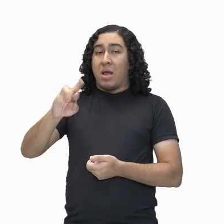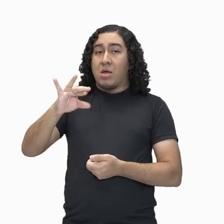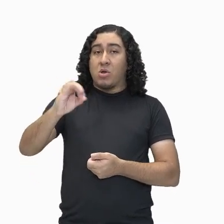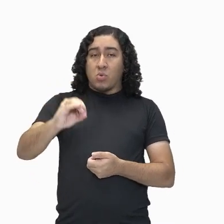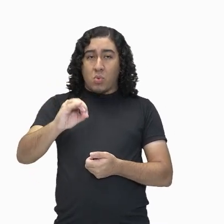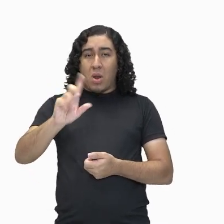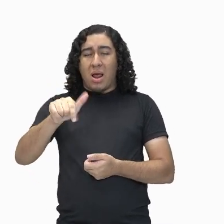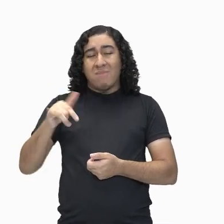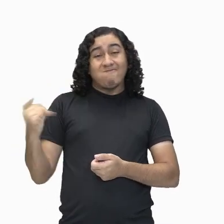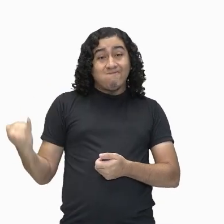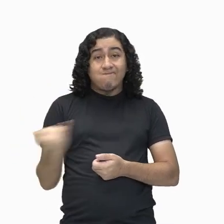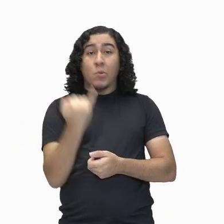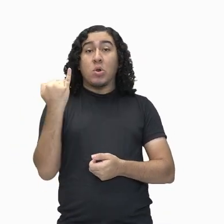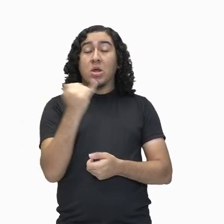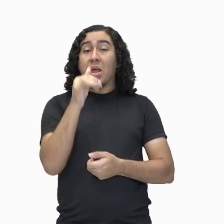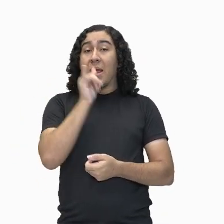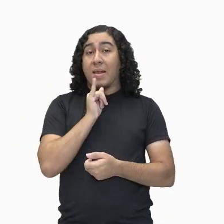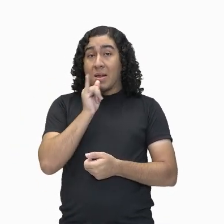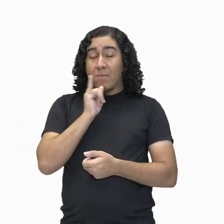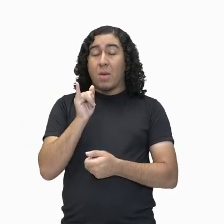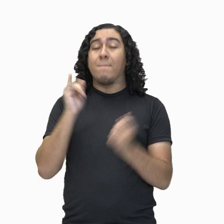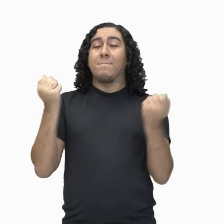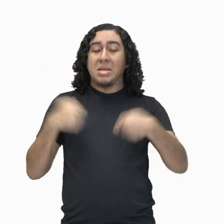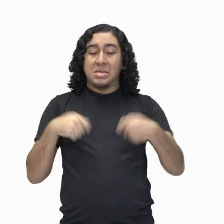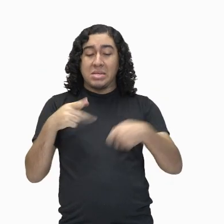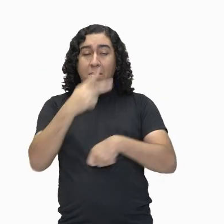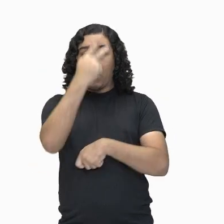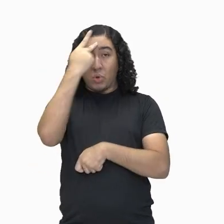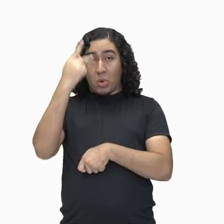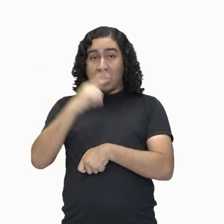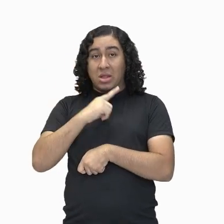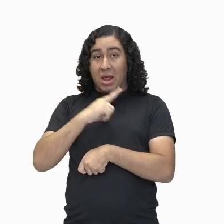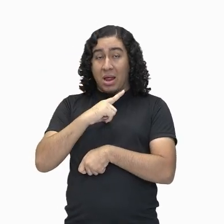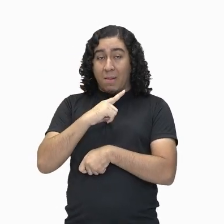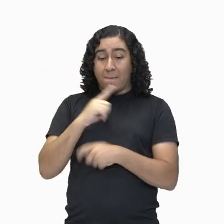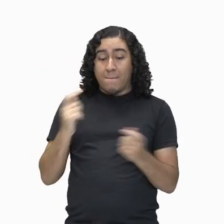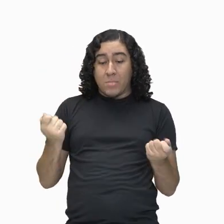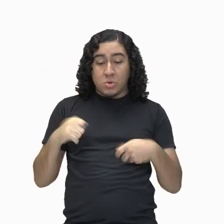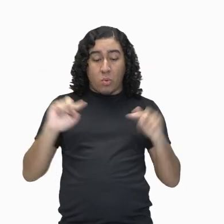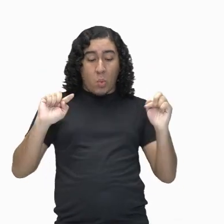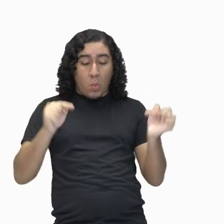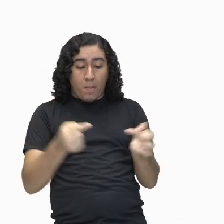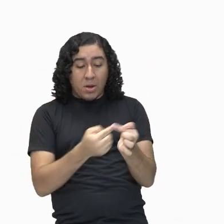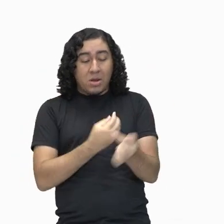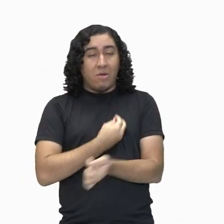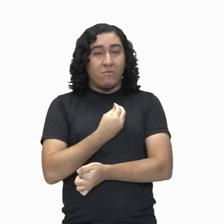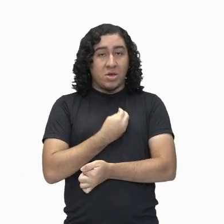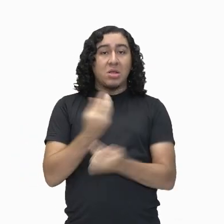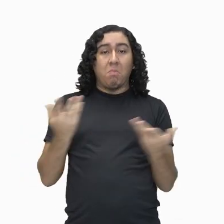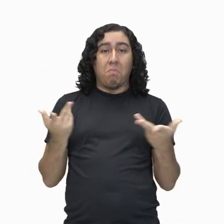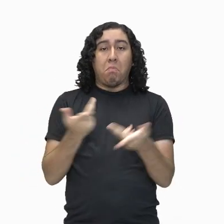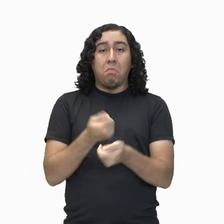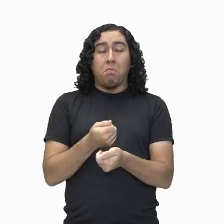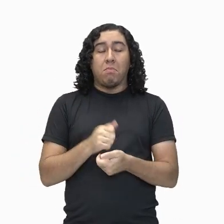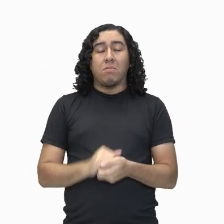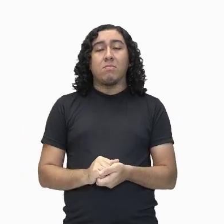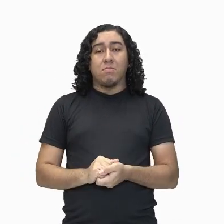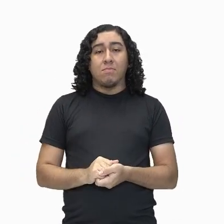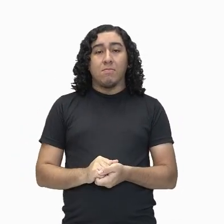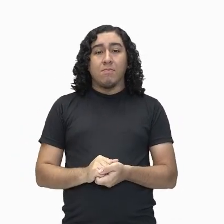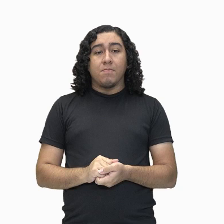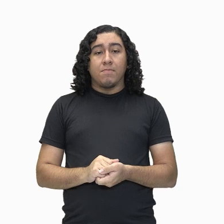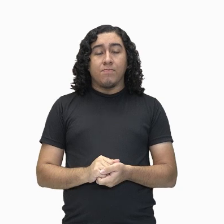que é aqueles que são necessários para a qualidade de vida. podem perceber